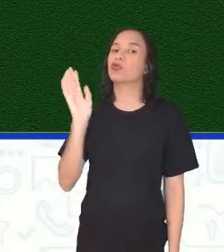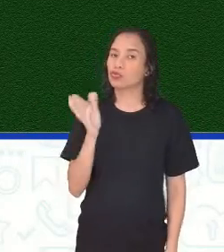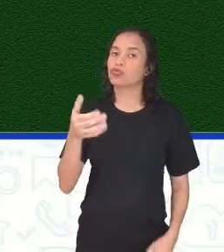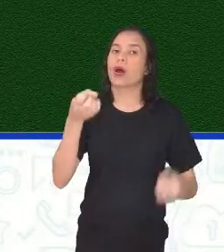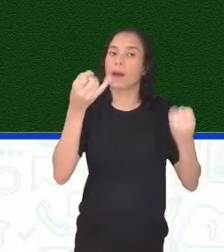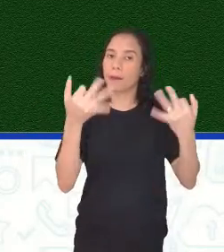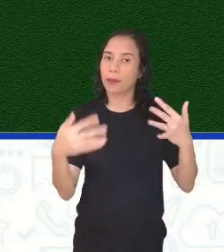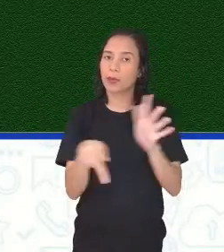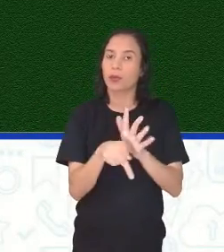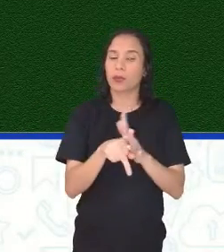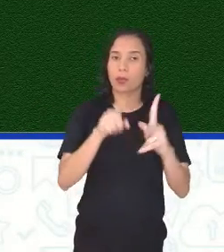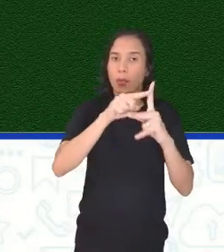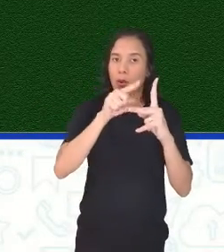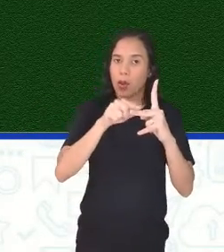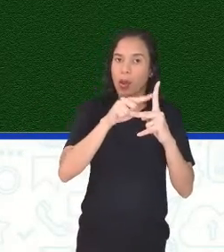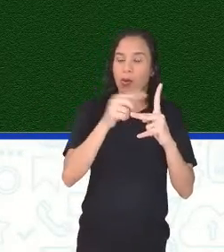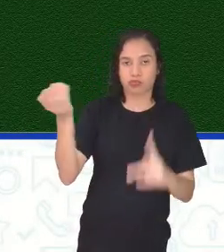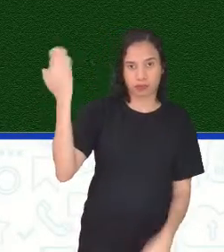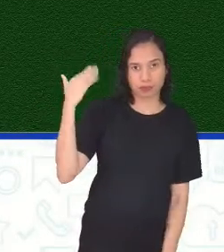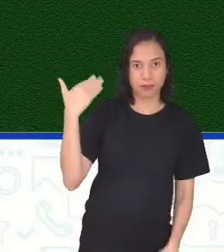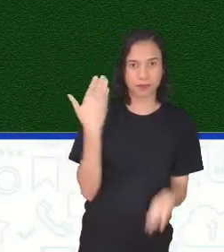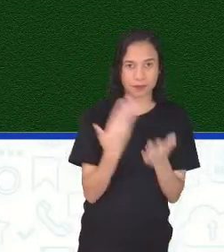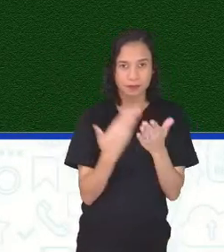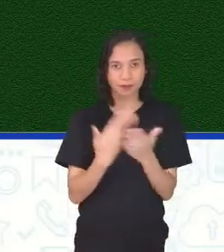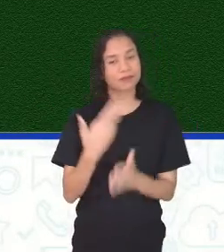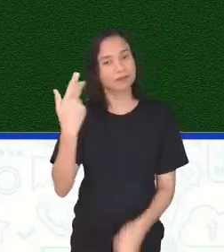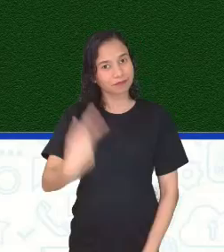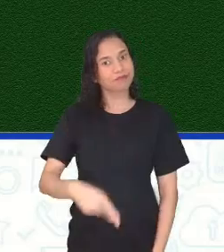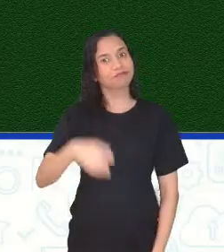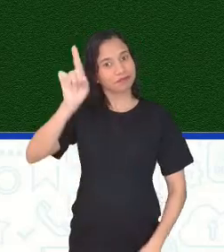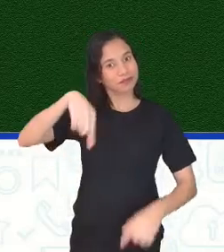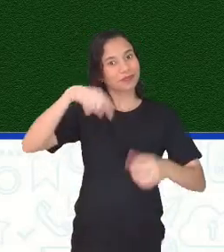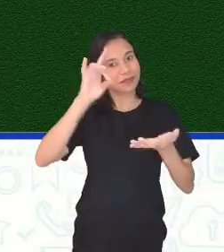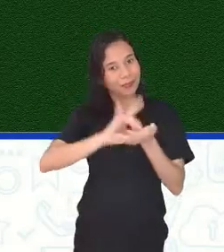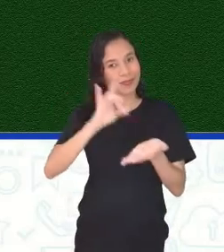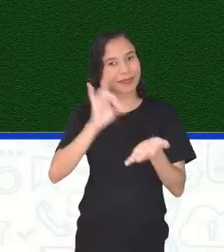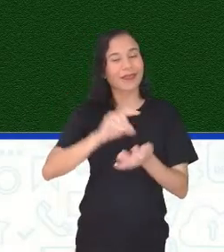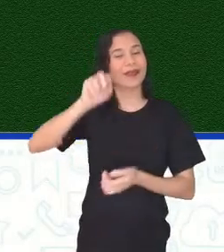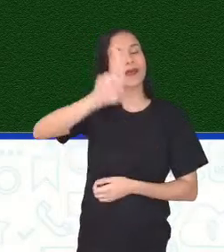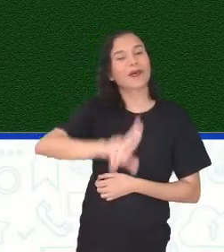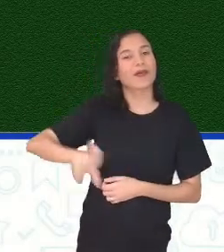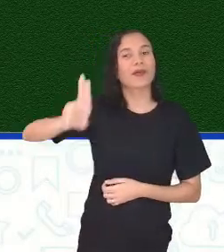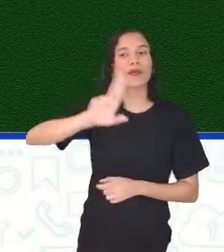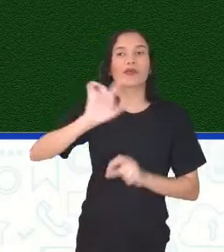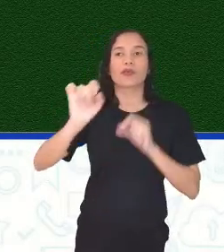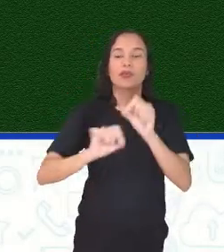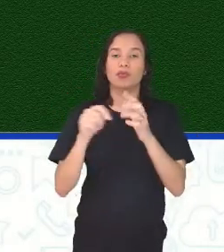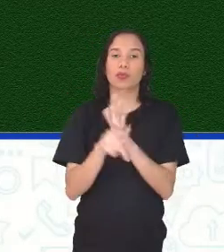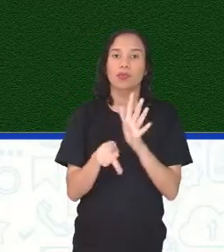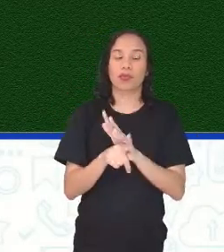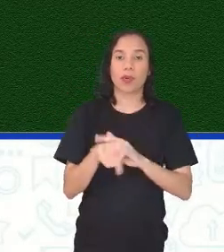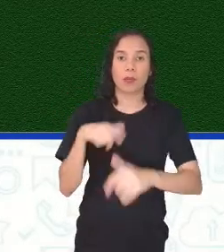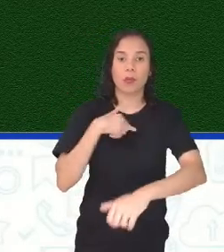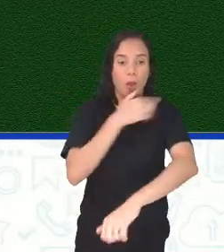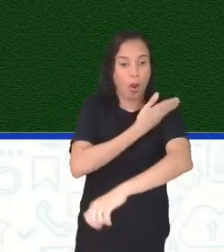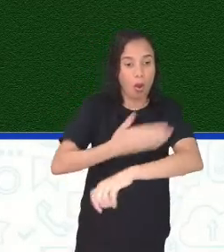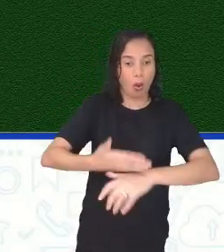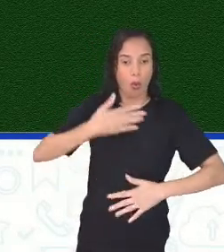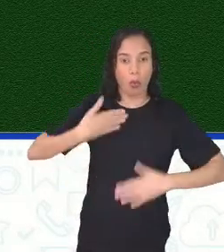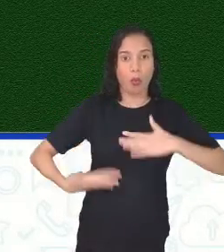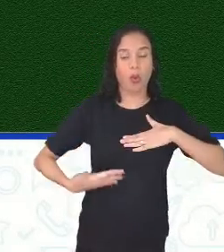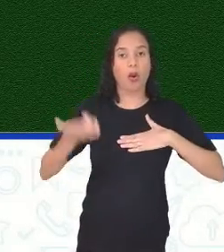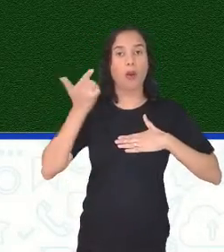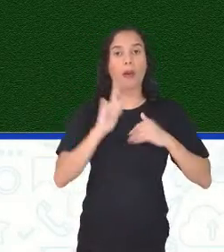antes, nas aulas aqui no Educa Recife. É verdade. E ele usou os braços para mostrar os